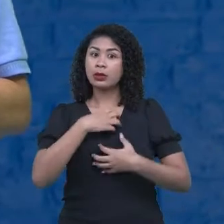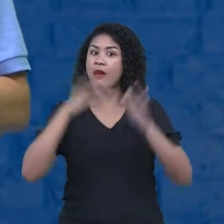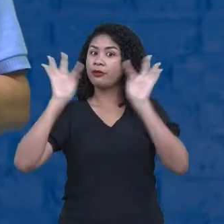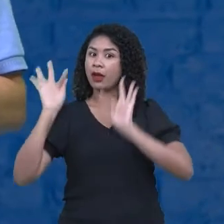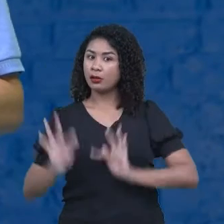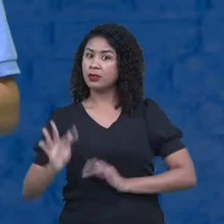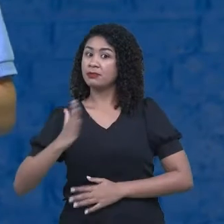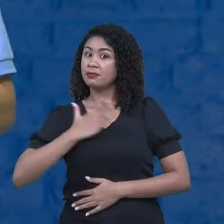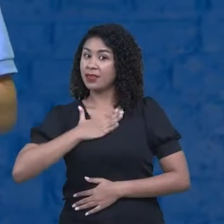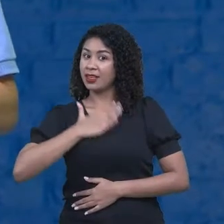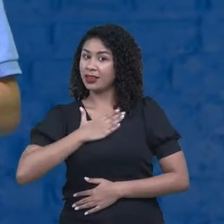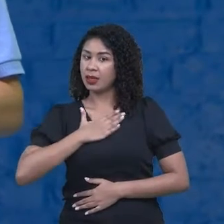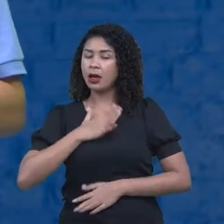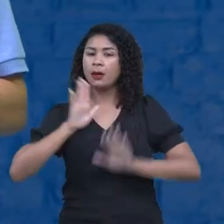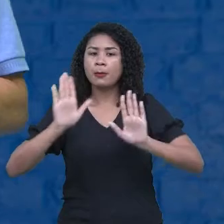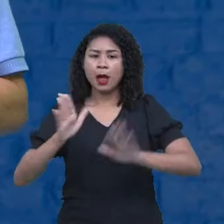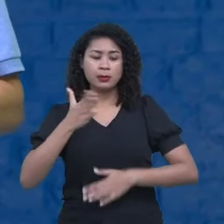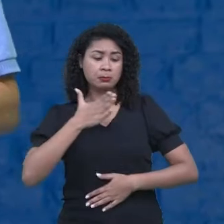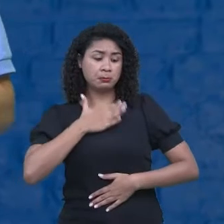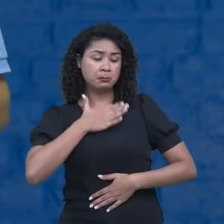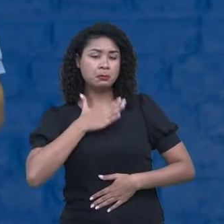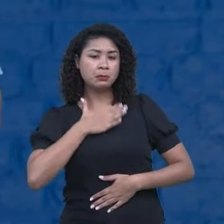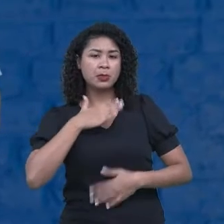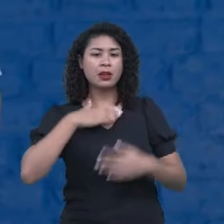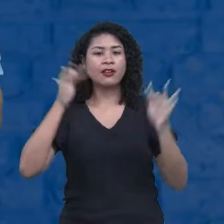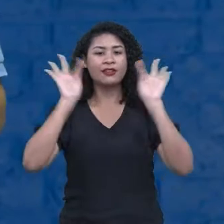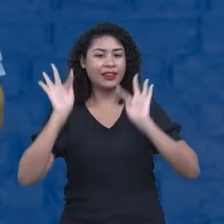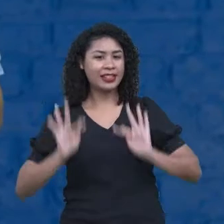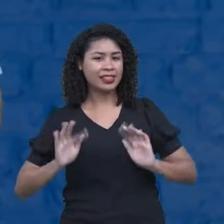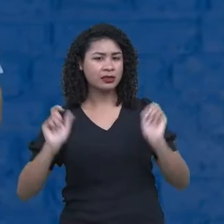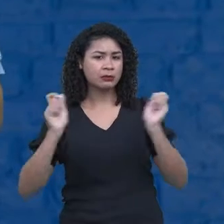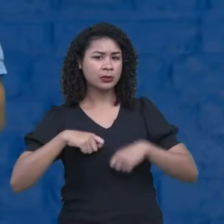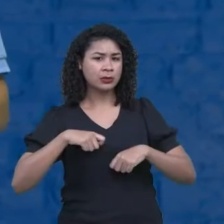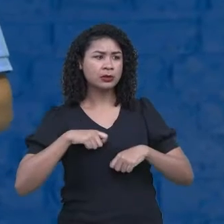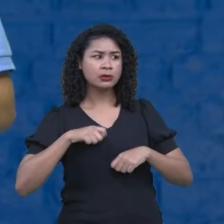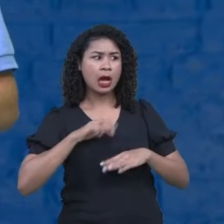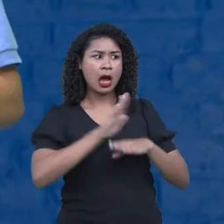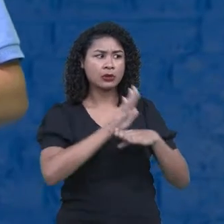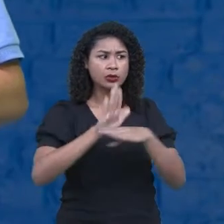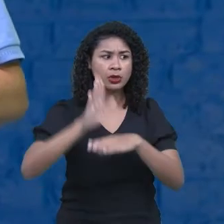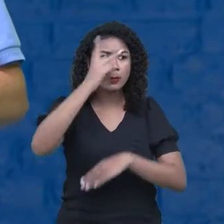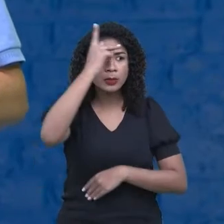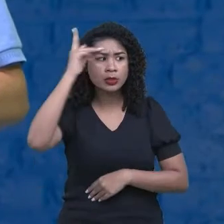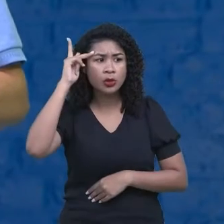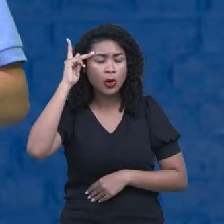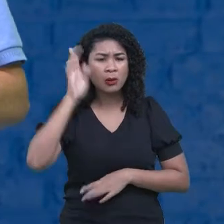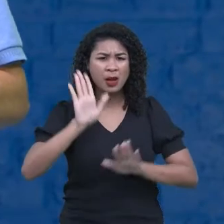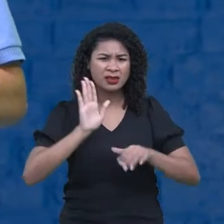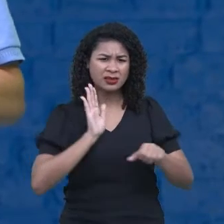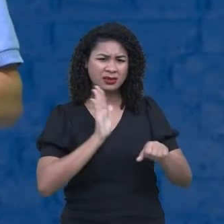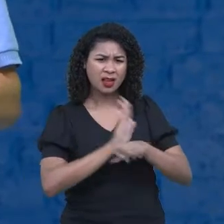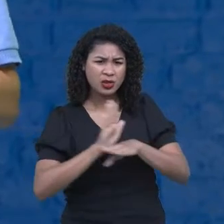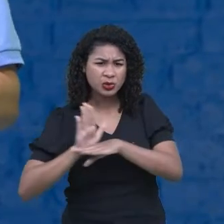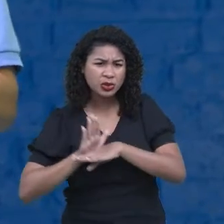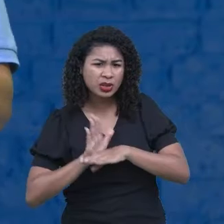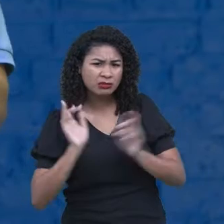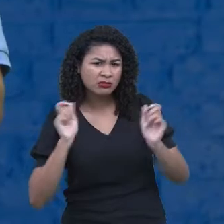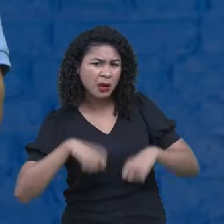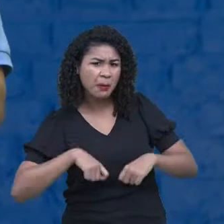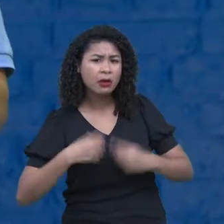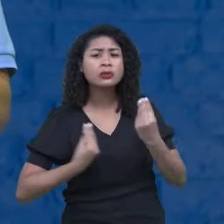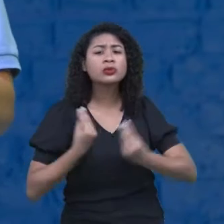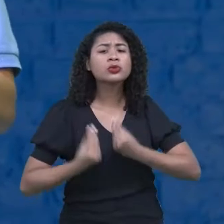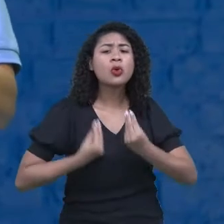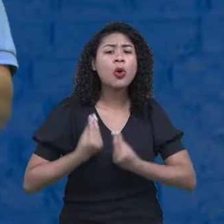felicidade, as minhas realizações, eu vou estar afetando o outro? Como eu estarei afetando o outro? Como o meu